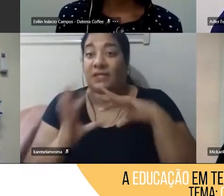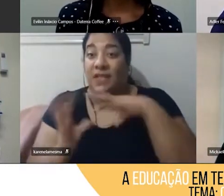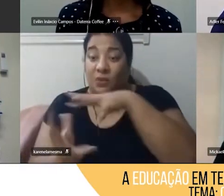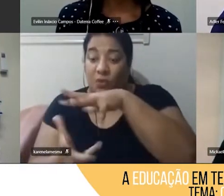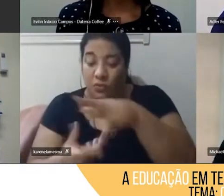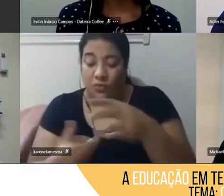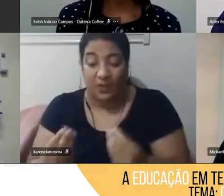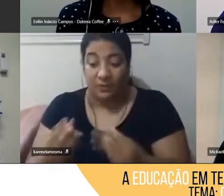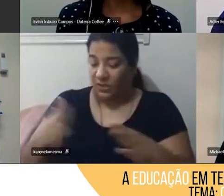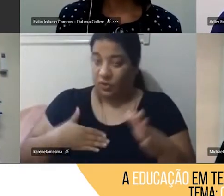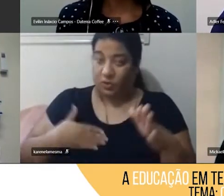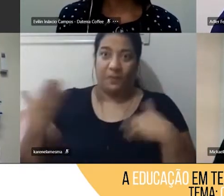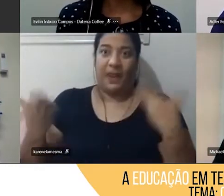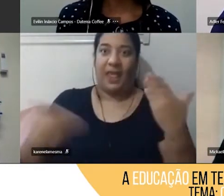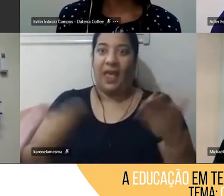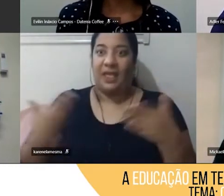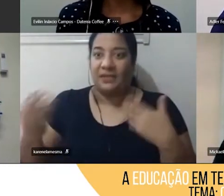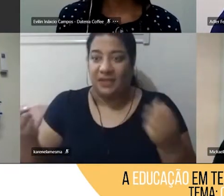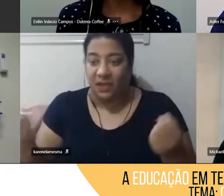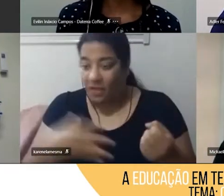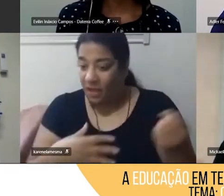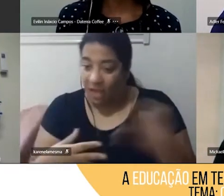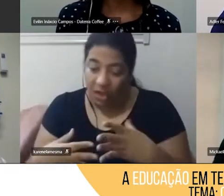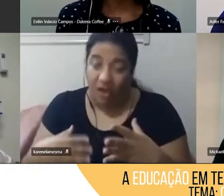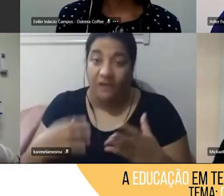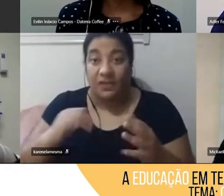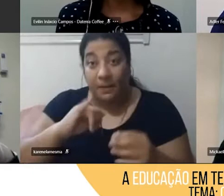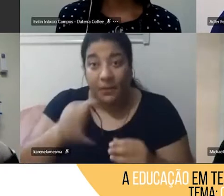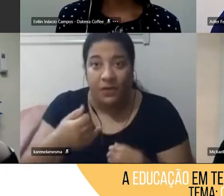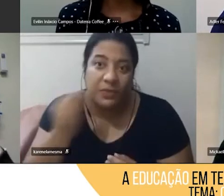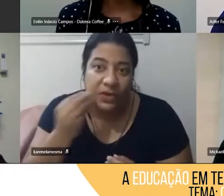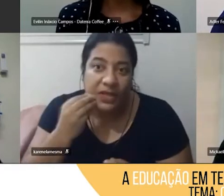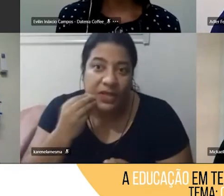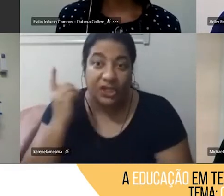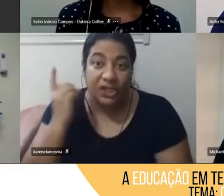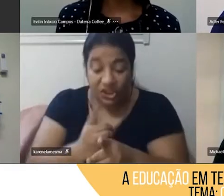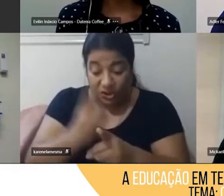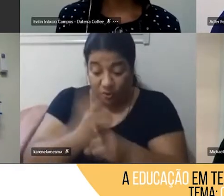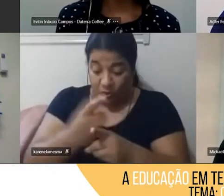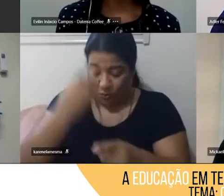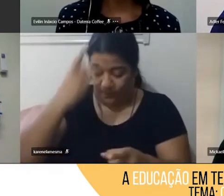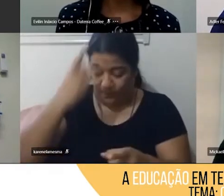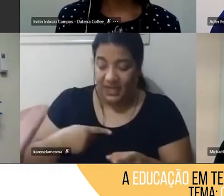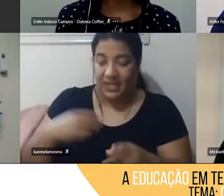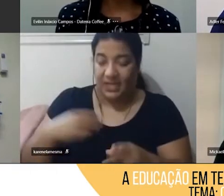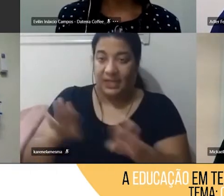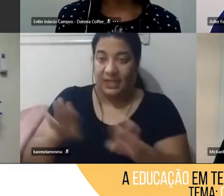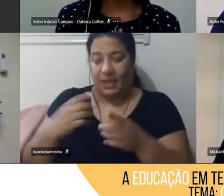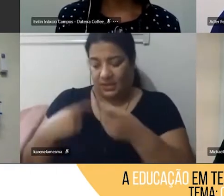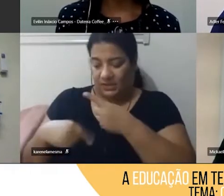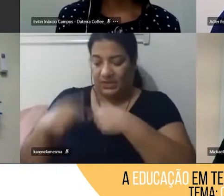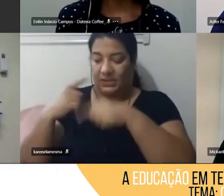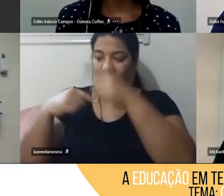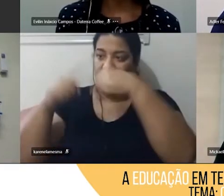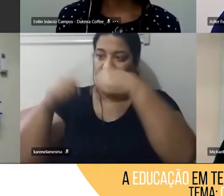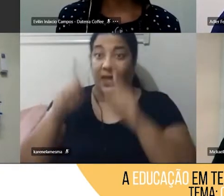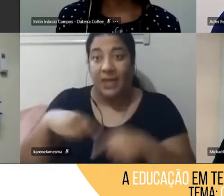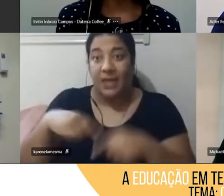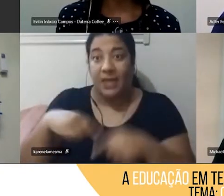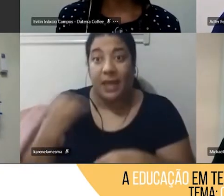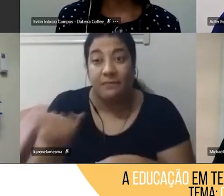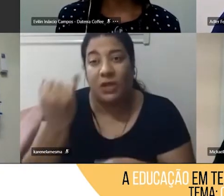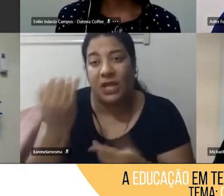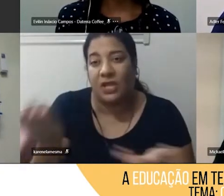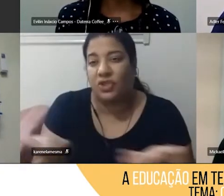como tudo isso, como essas oportunidades fazem a gente se descobrir, fazem a gente se desenvolver, e como isso é importante para o jovem, como isso é